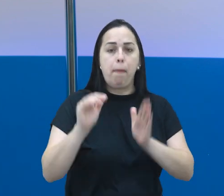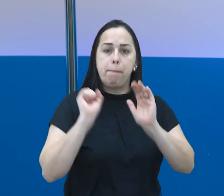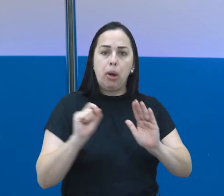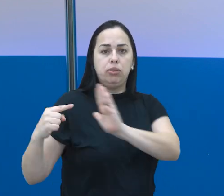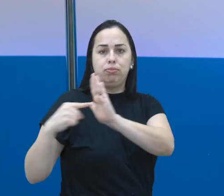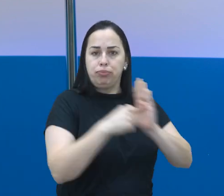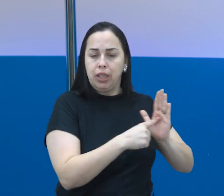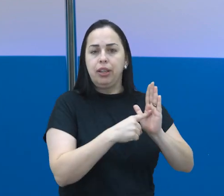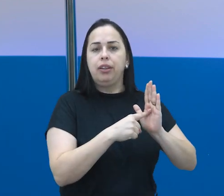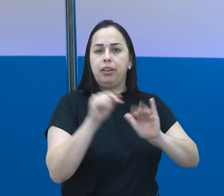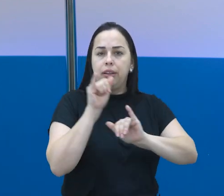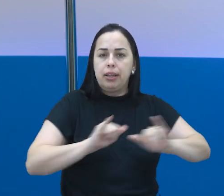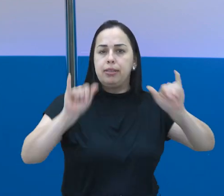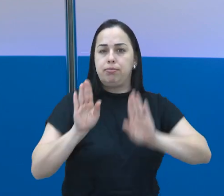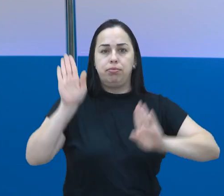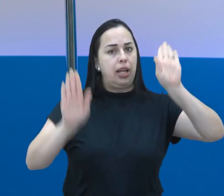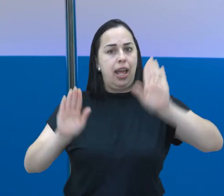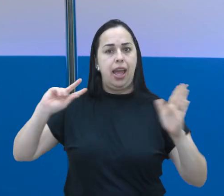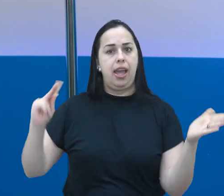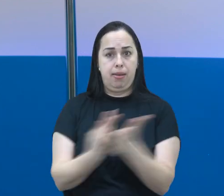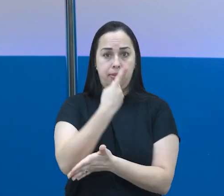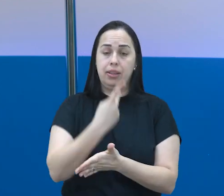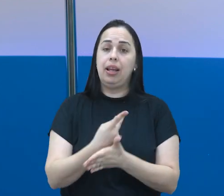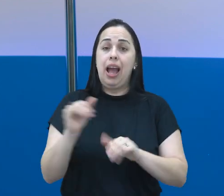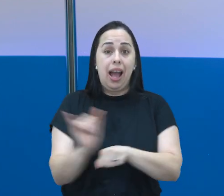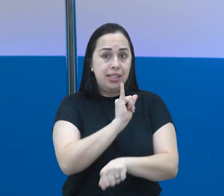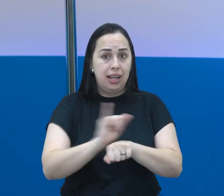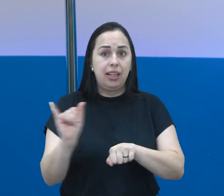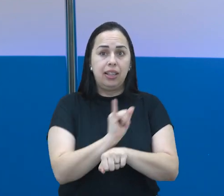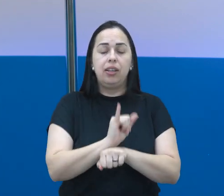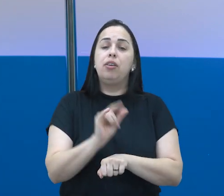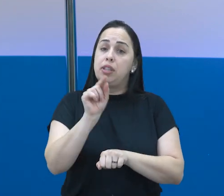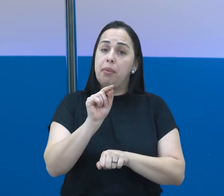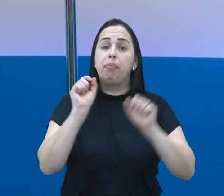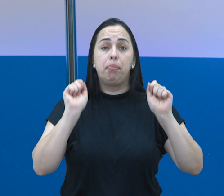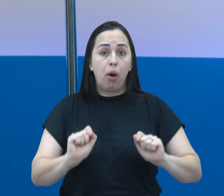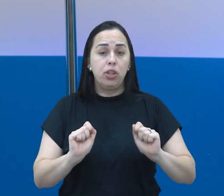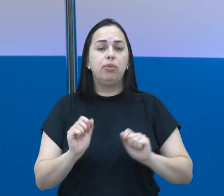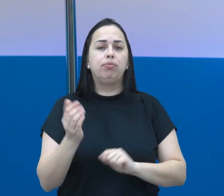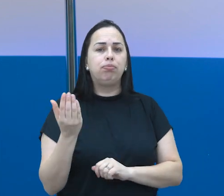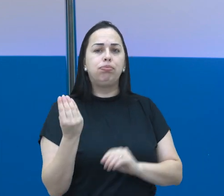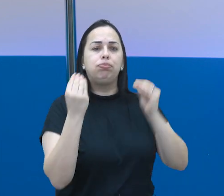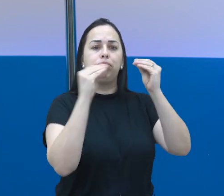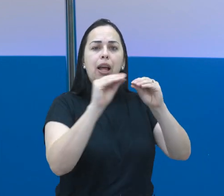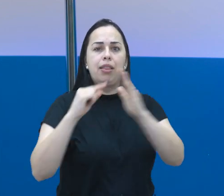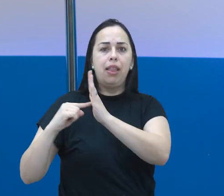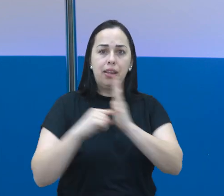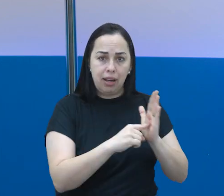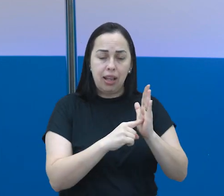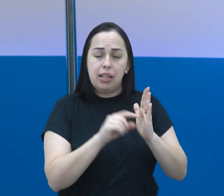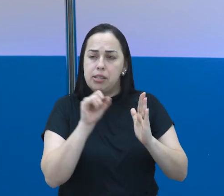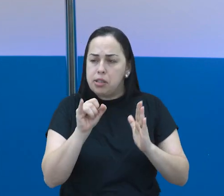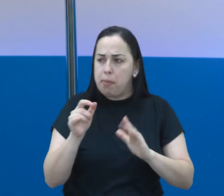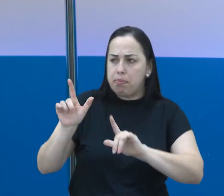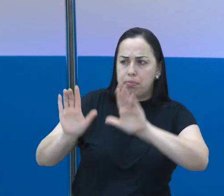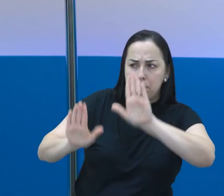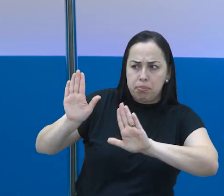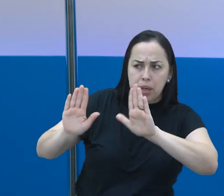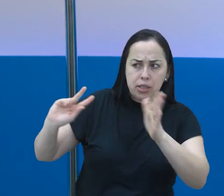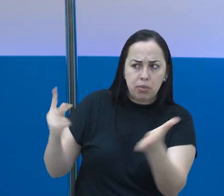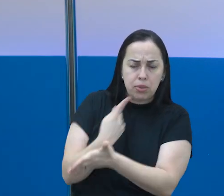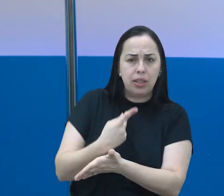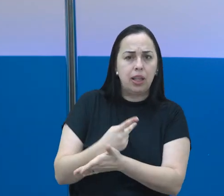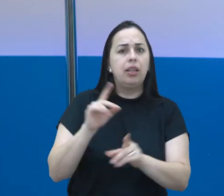está recebendo denúncias de propaganda eleitoral irregular. A ferramenta permite, inclusive, que o